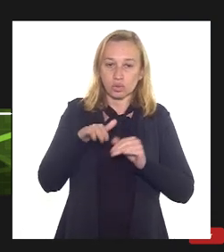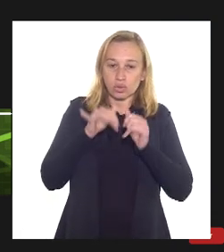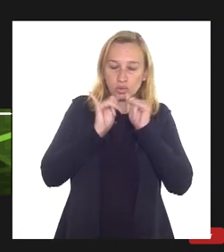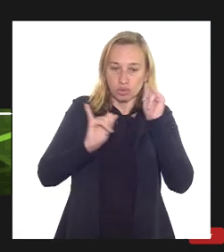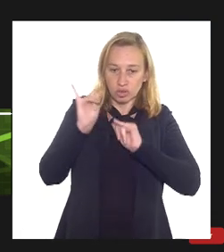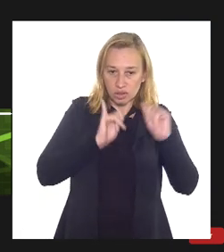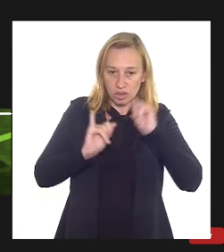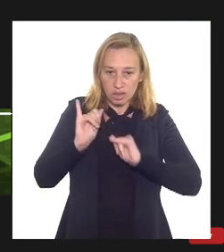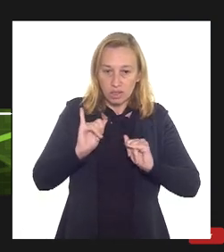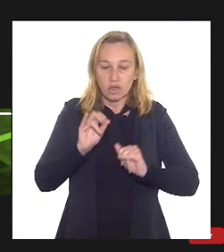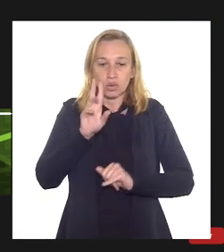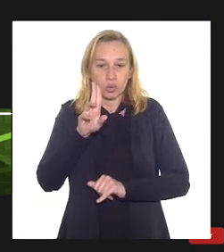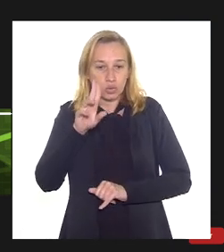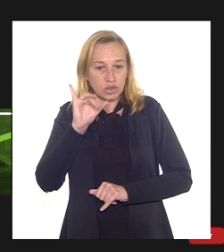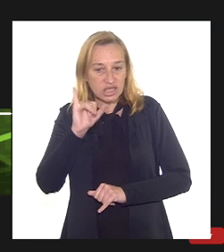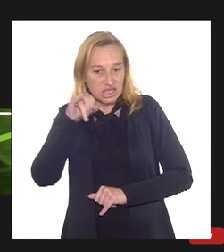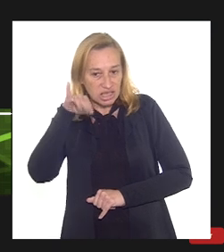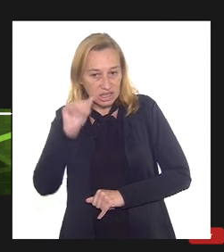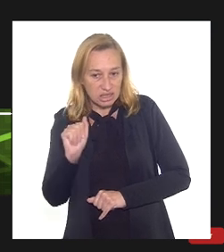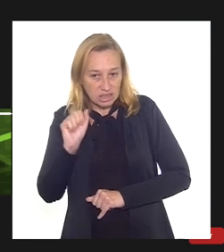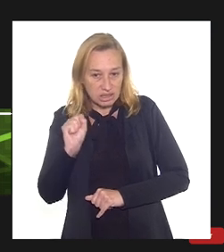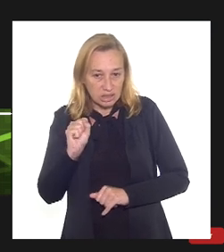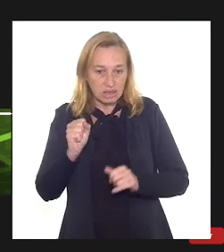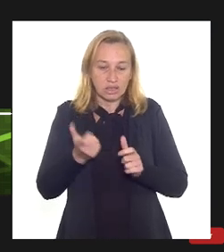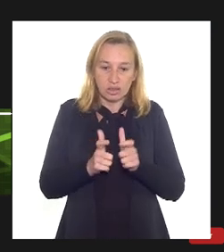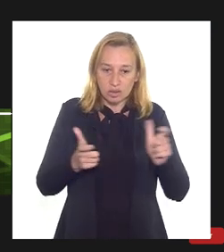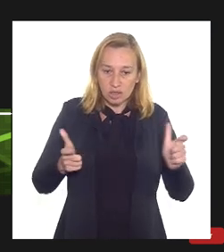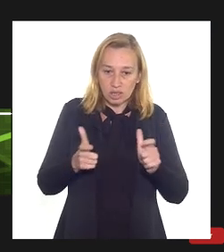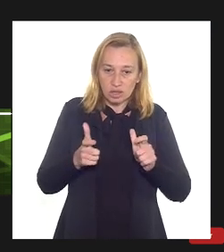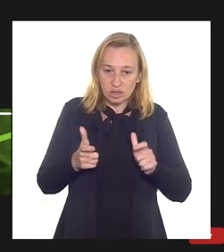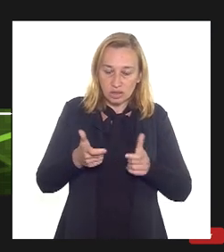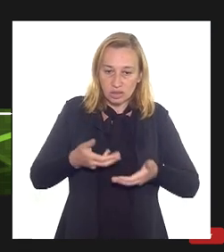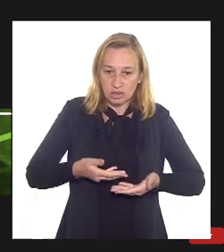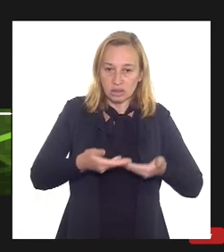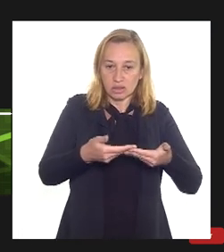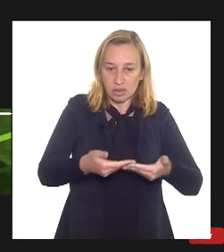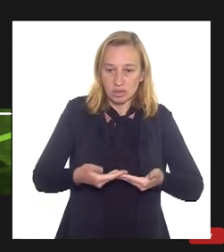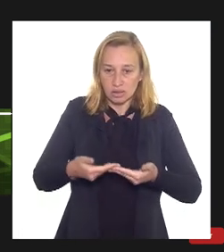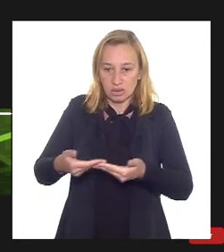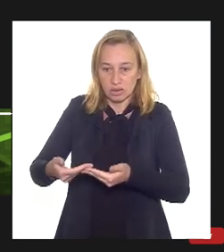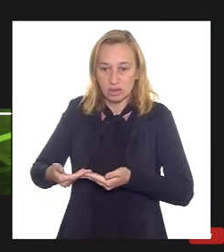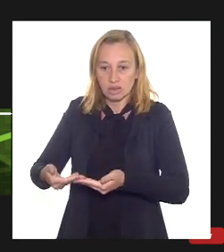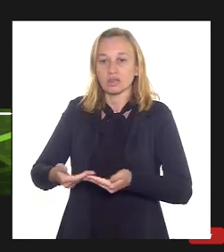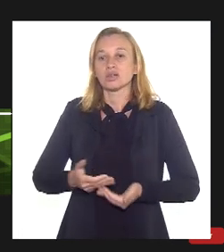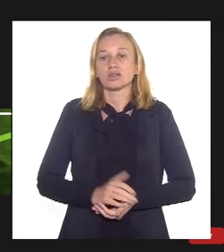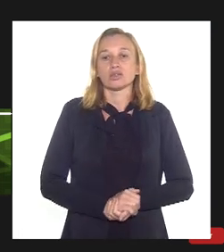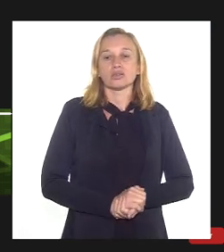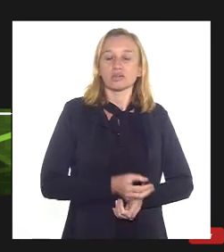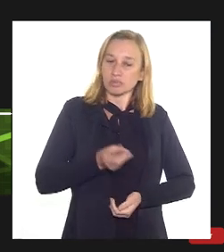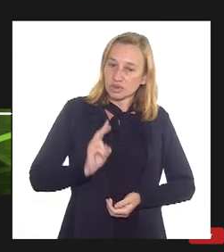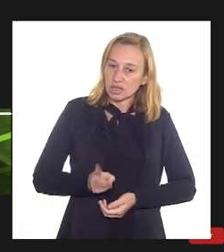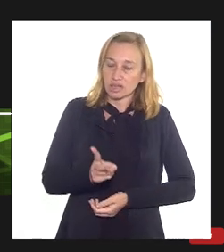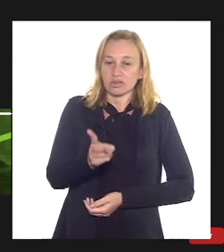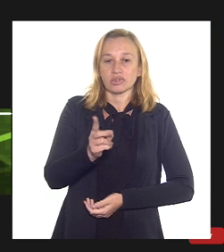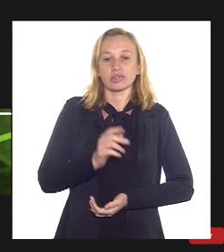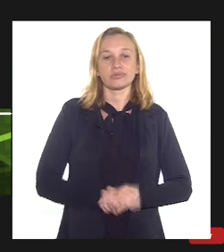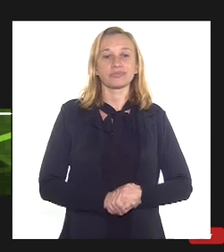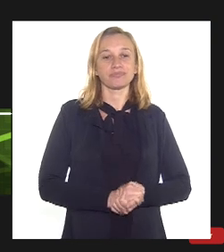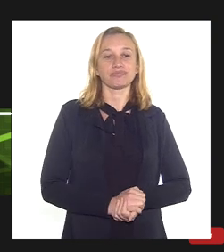as usinas vão ser as grandes fornecedoras. Mas vamos em frente. Ok, deputado.